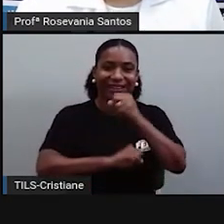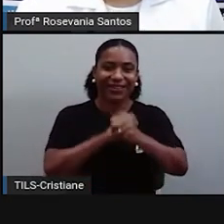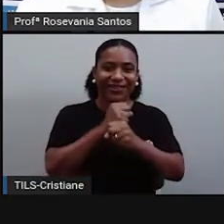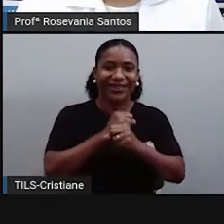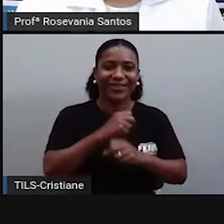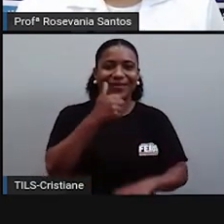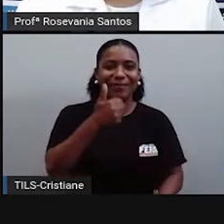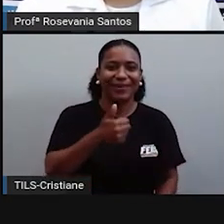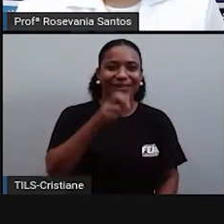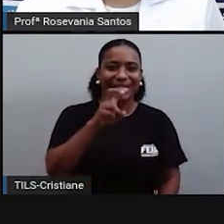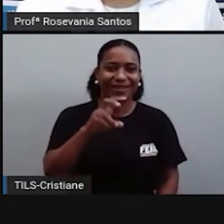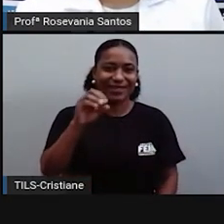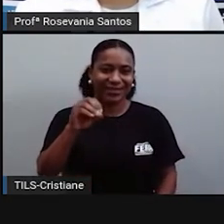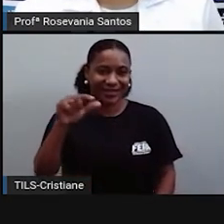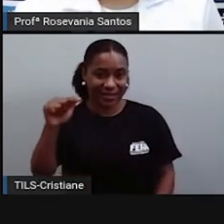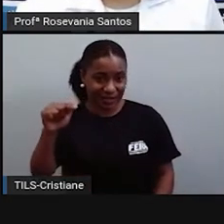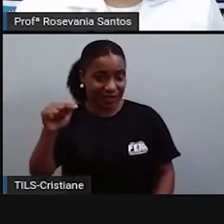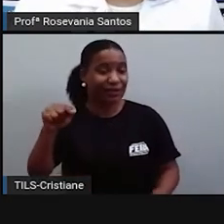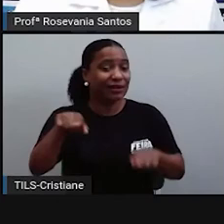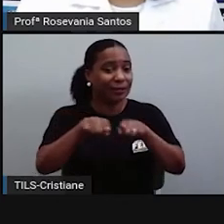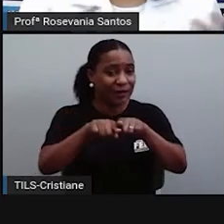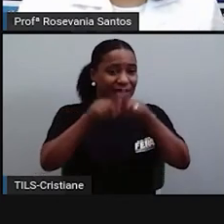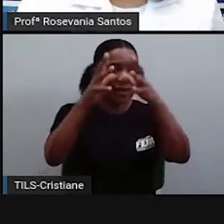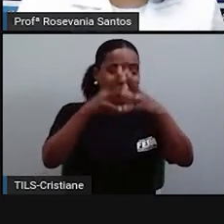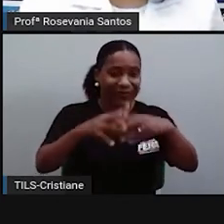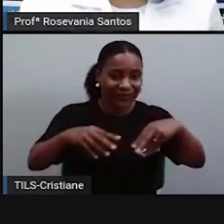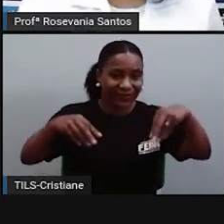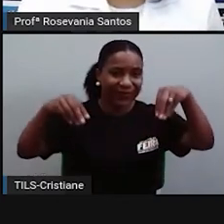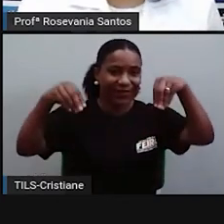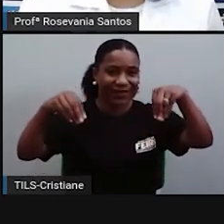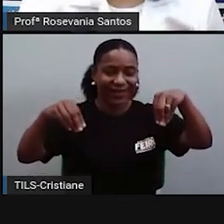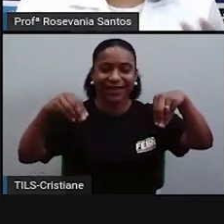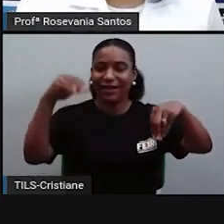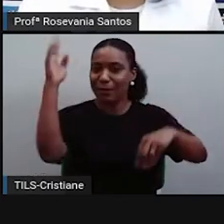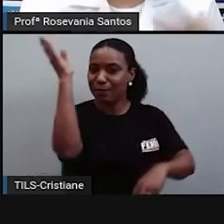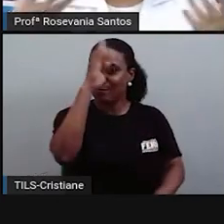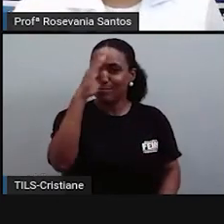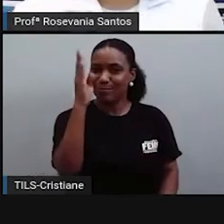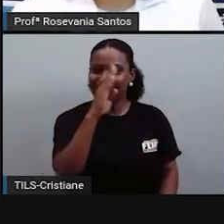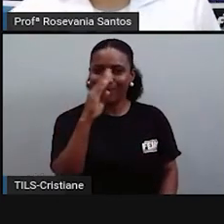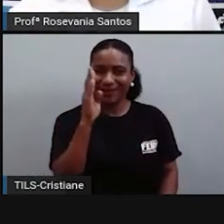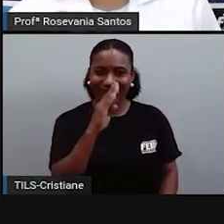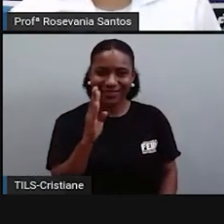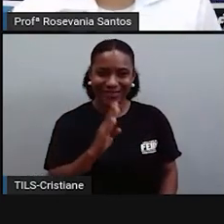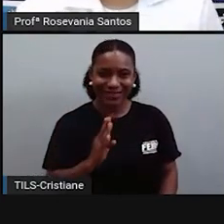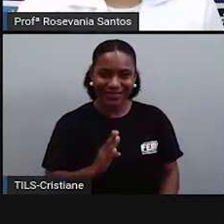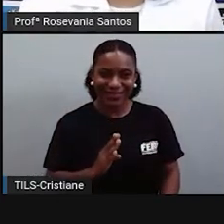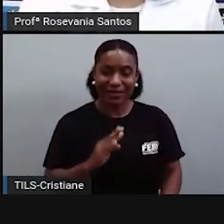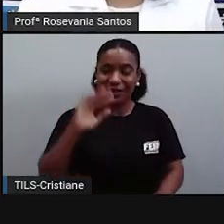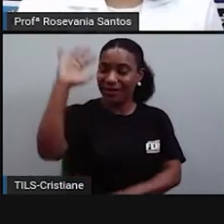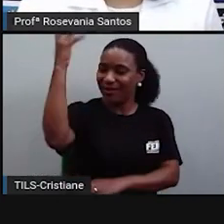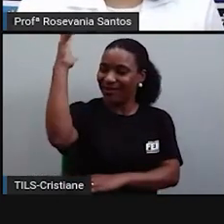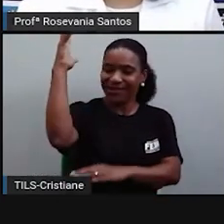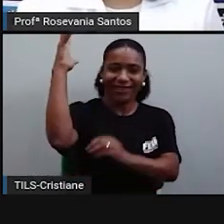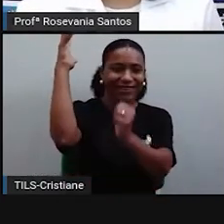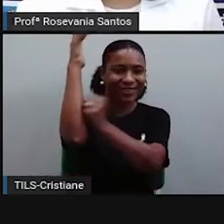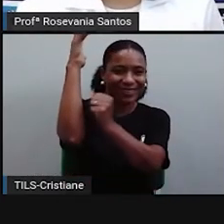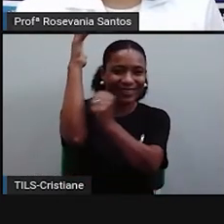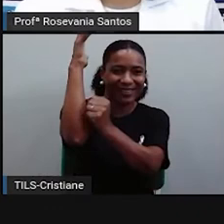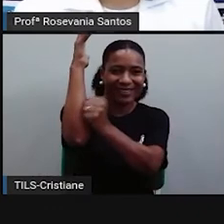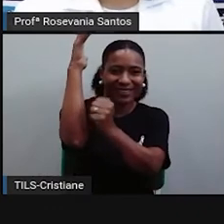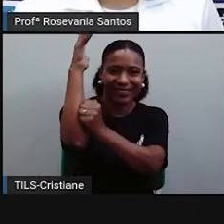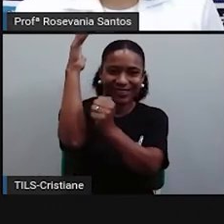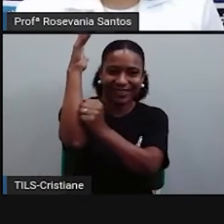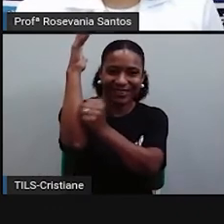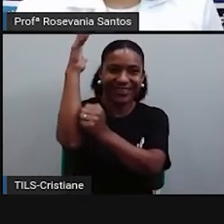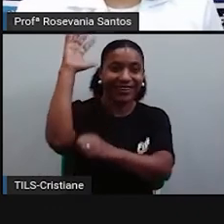ainda mudou para a terra do Brasil, que aí já levava em consideração uma árvore bastante presente, aqui no litoral brasileiro,